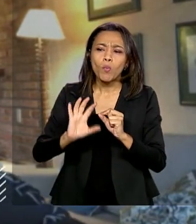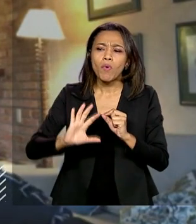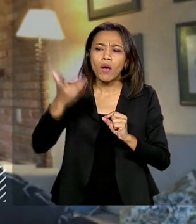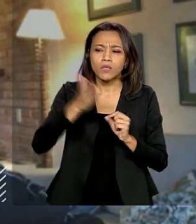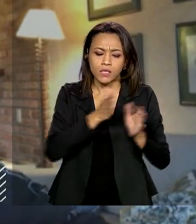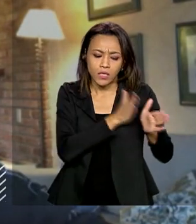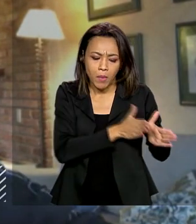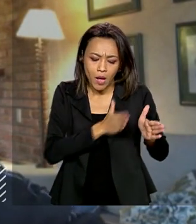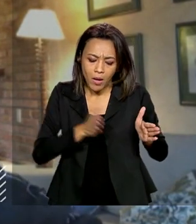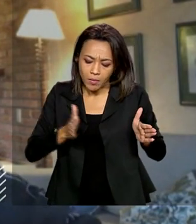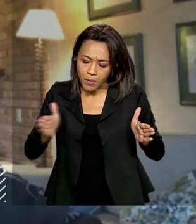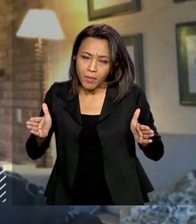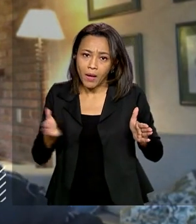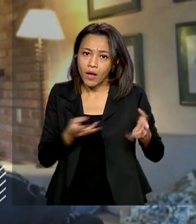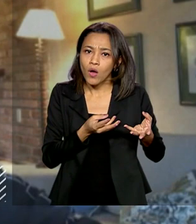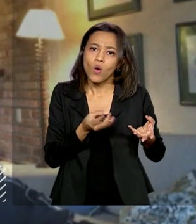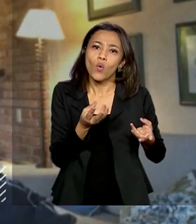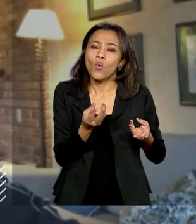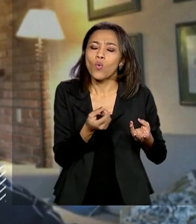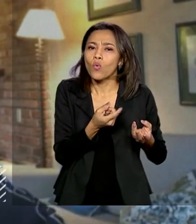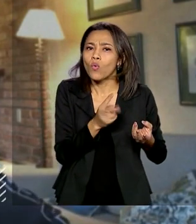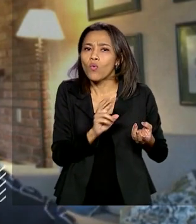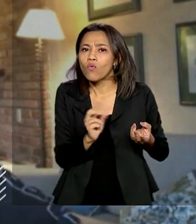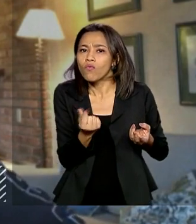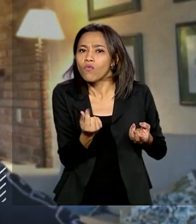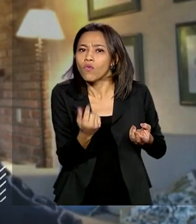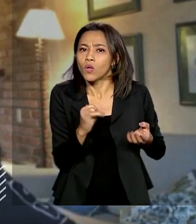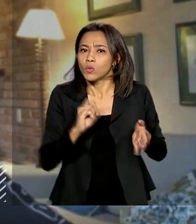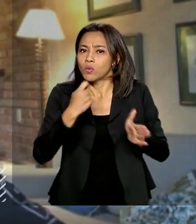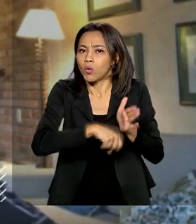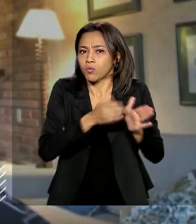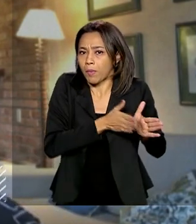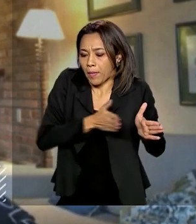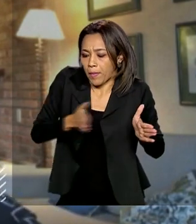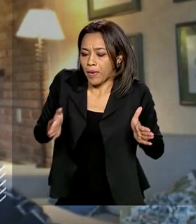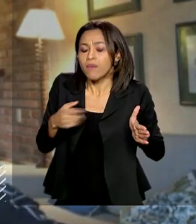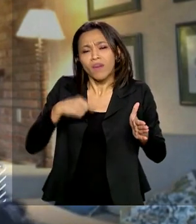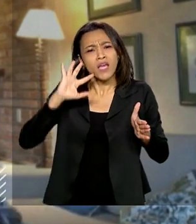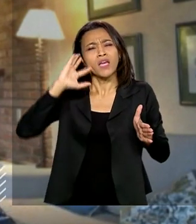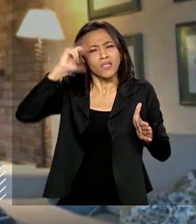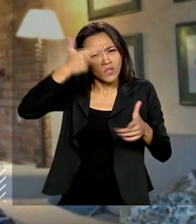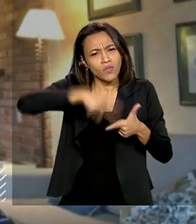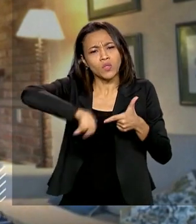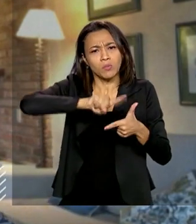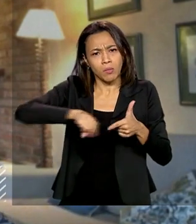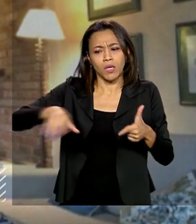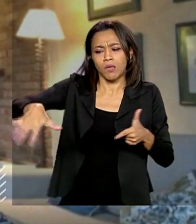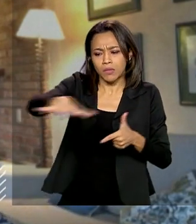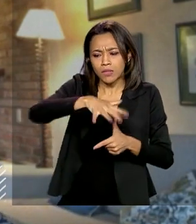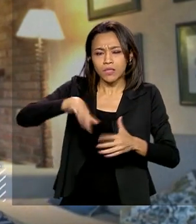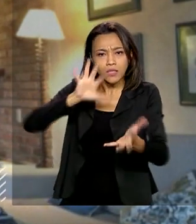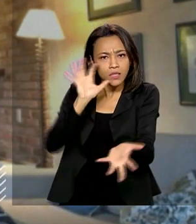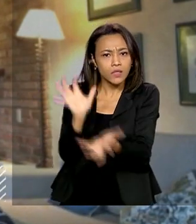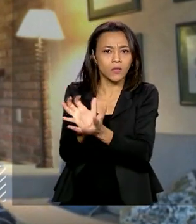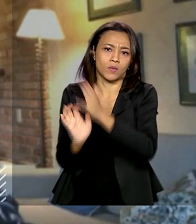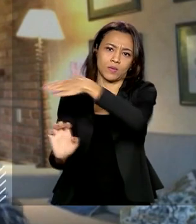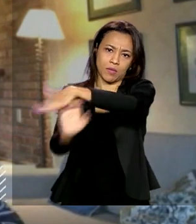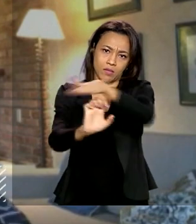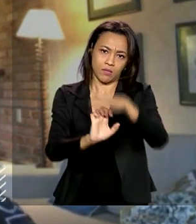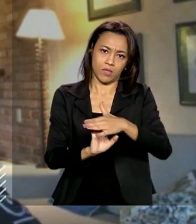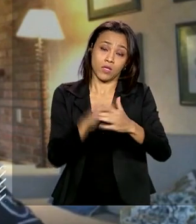Então, nas cadeias longas de produção, ele resolve muitos dos nossos problemas, inclusive do contencioso. Agora, por que o